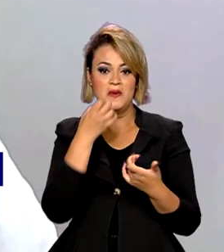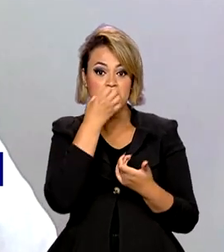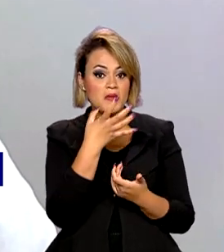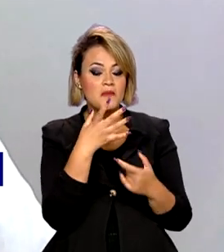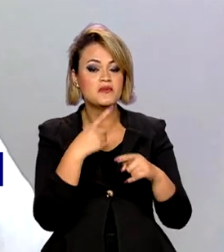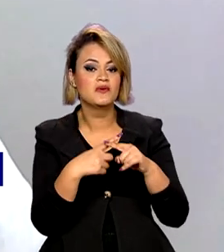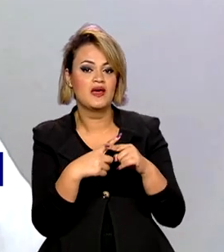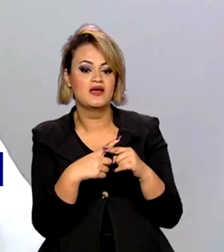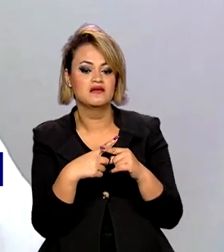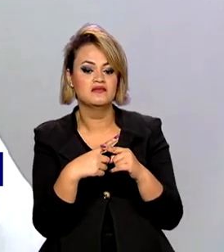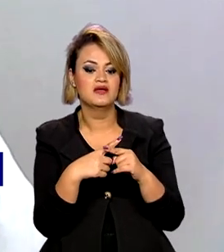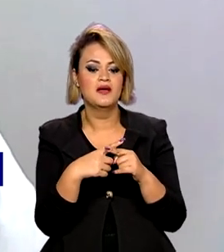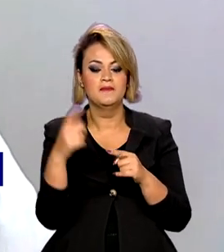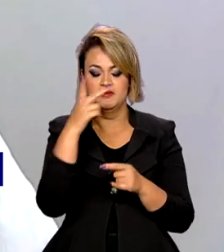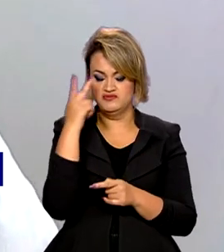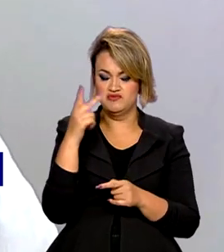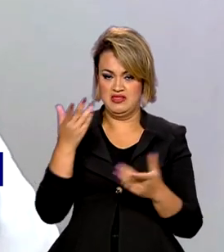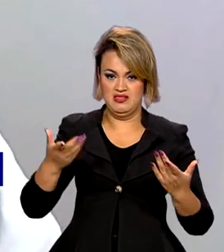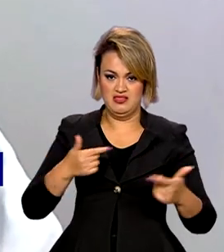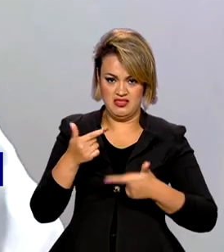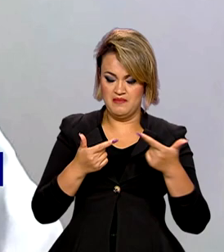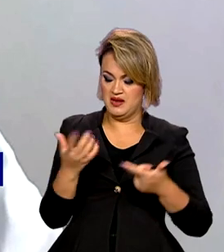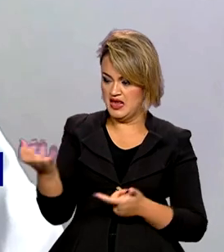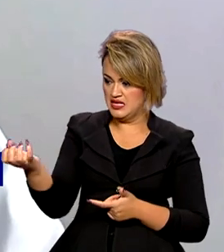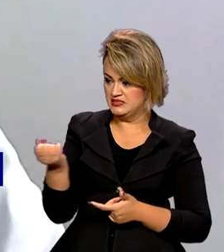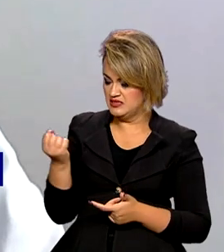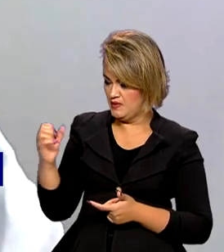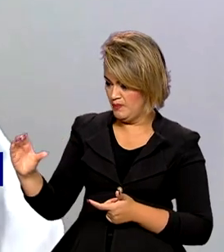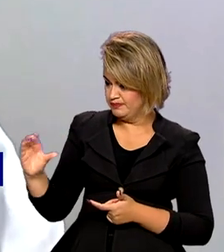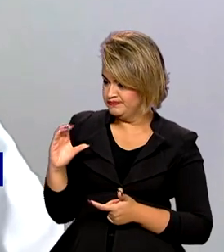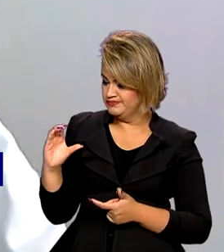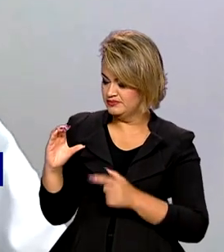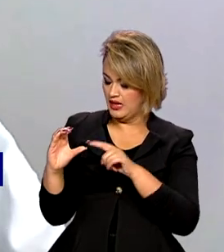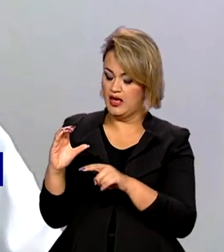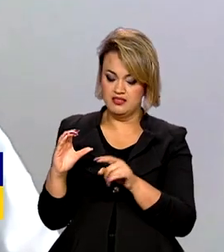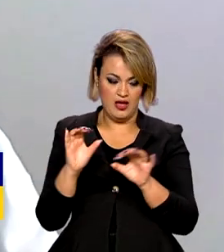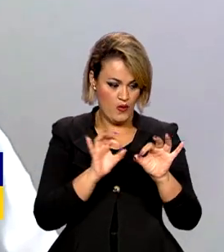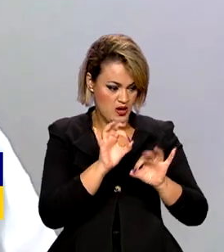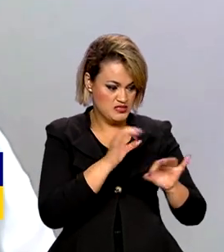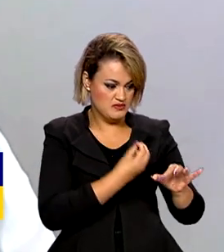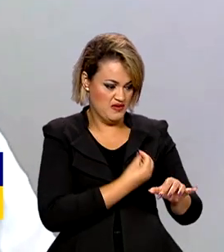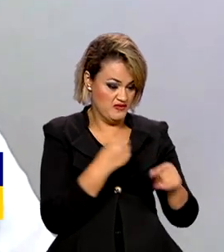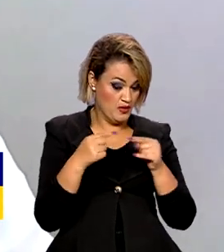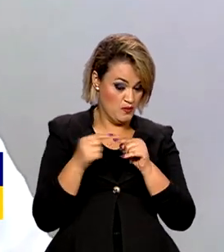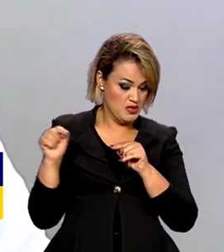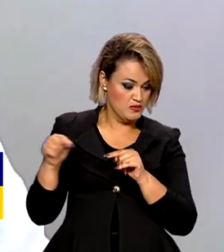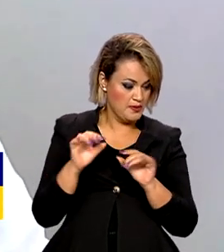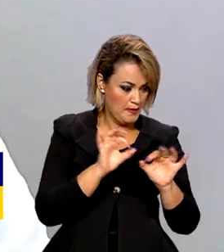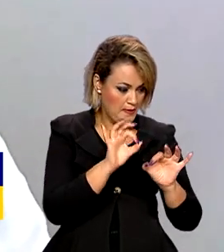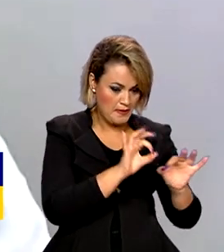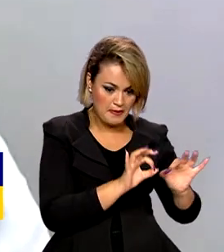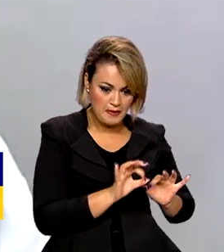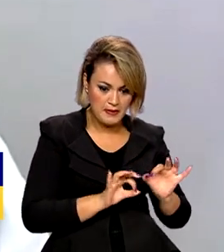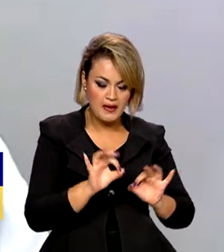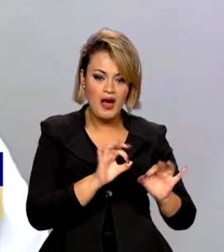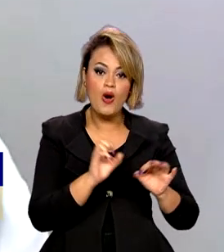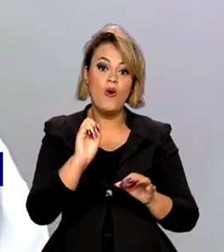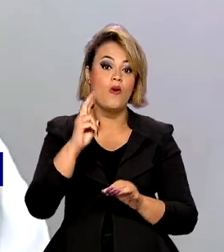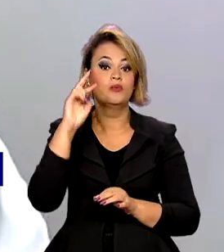receber esse valor consegue organizar a sua vida, como também para o